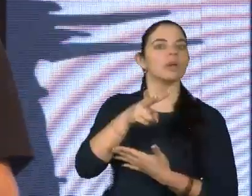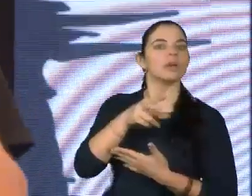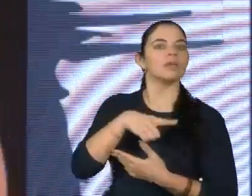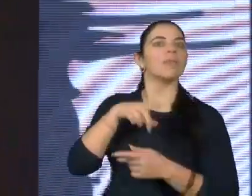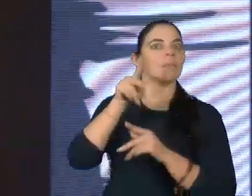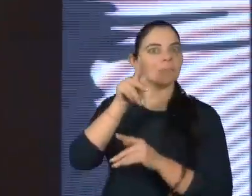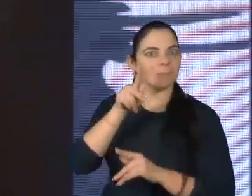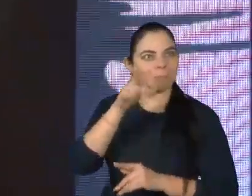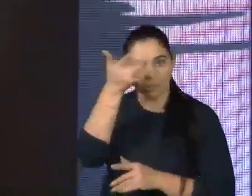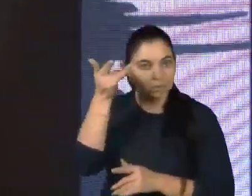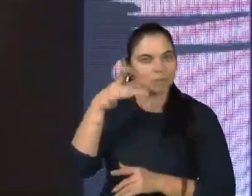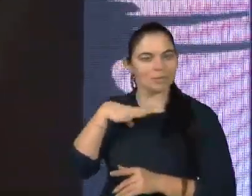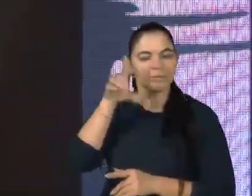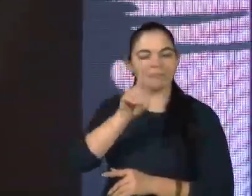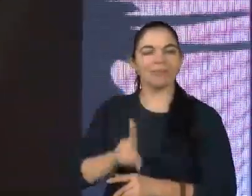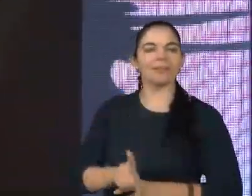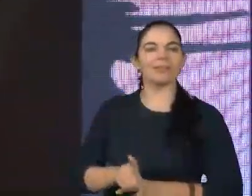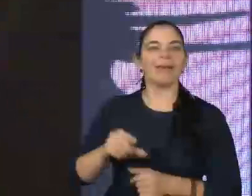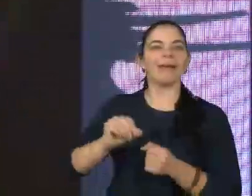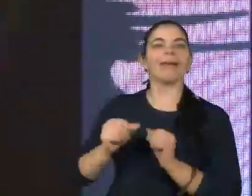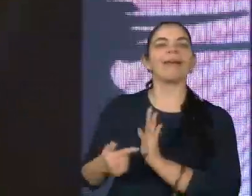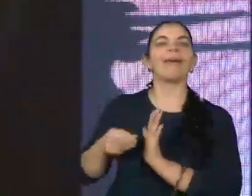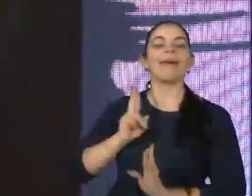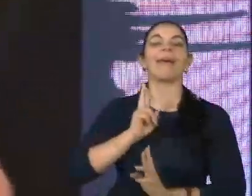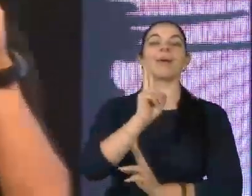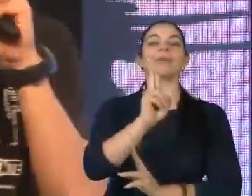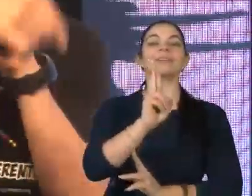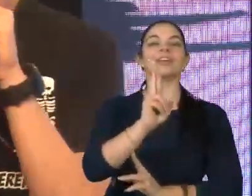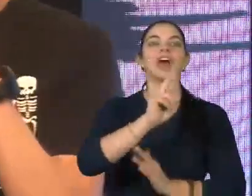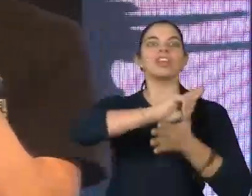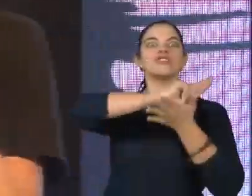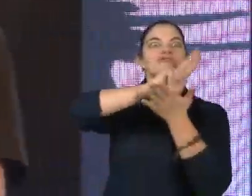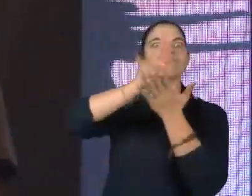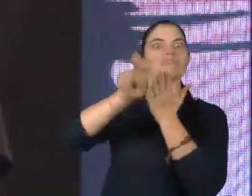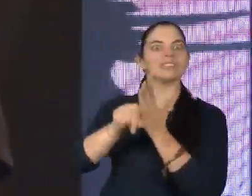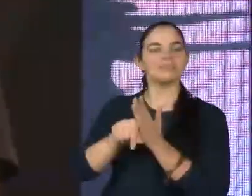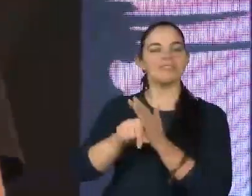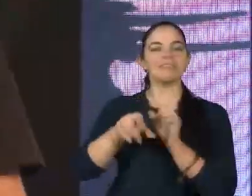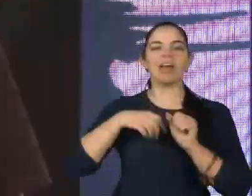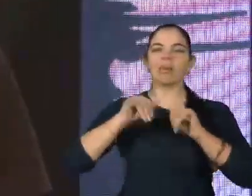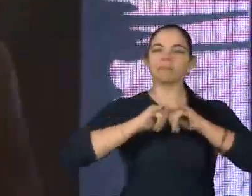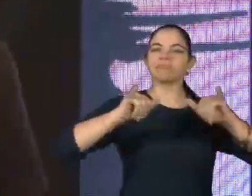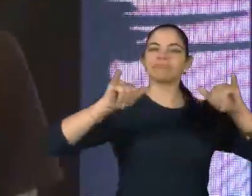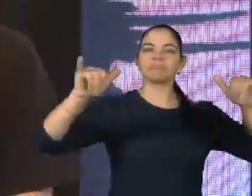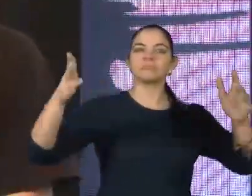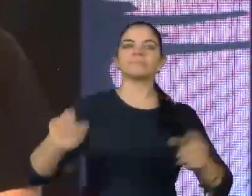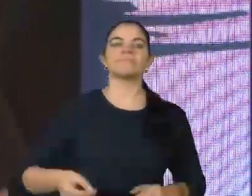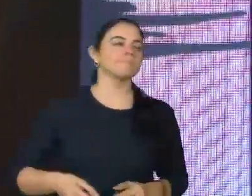com deficiência que representam a diversidade nessas campanhas publicitárias,